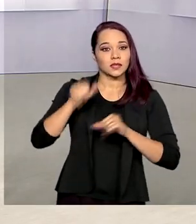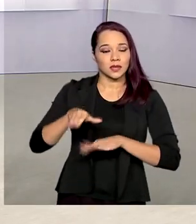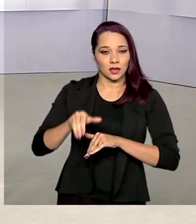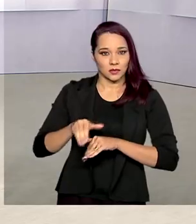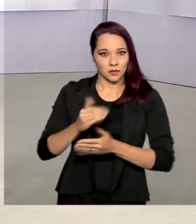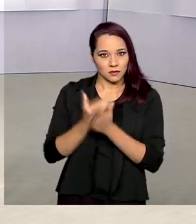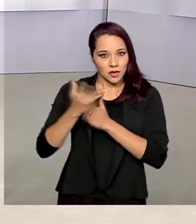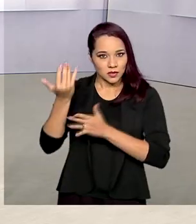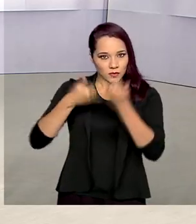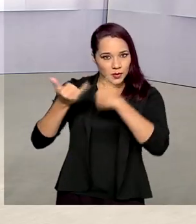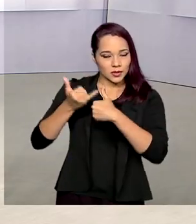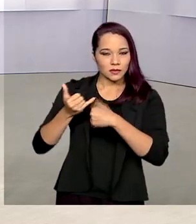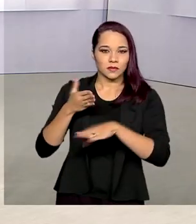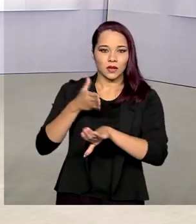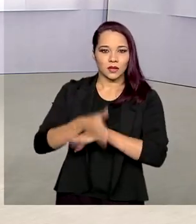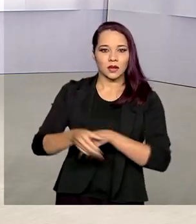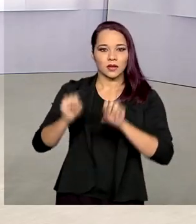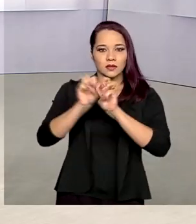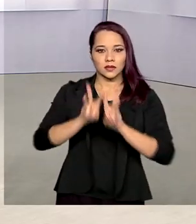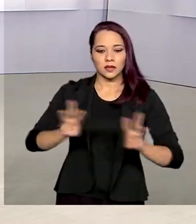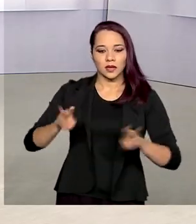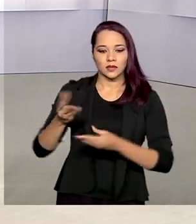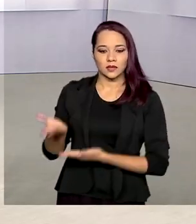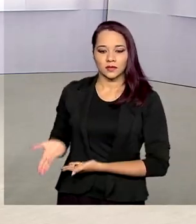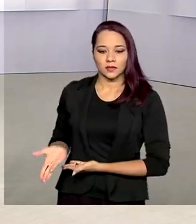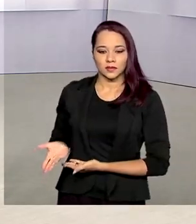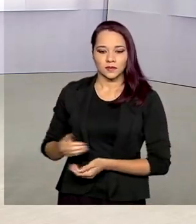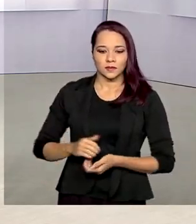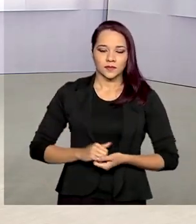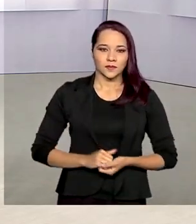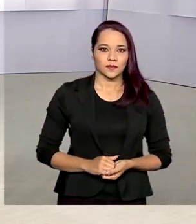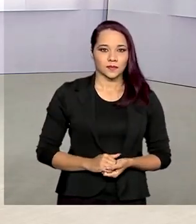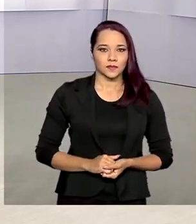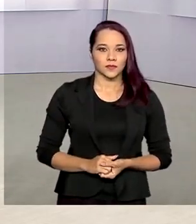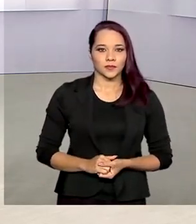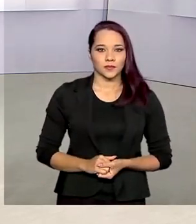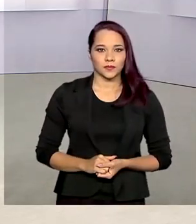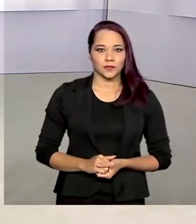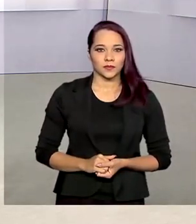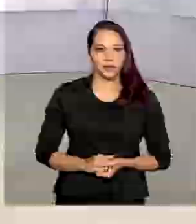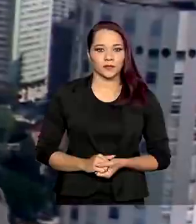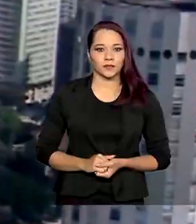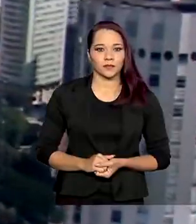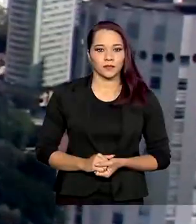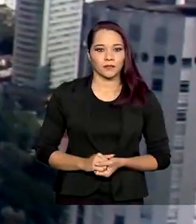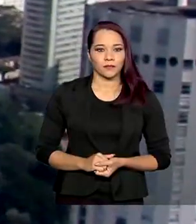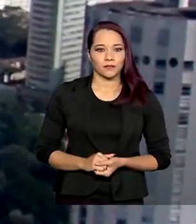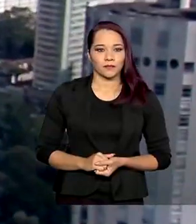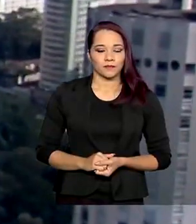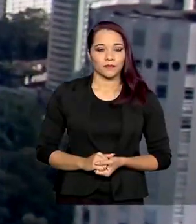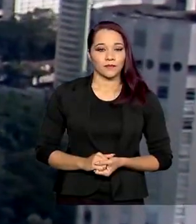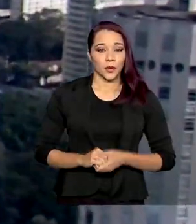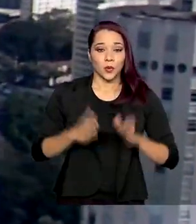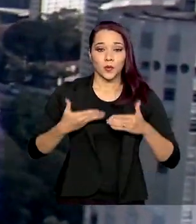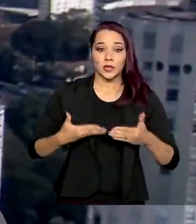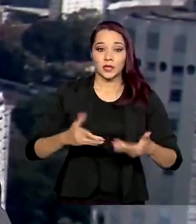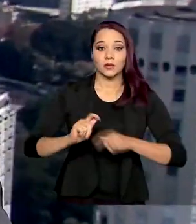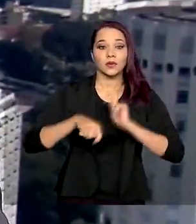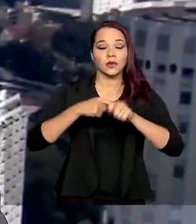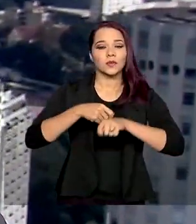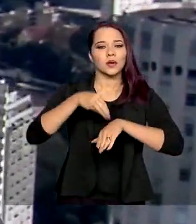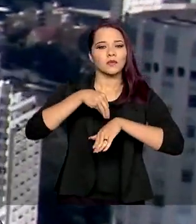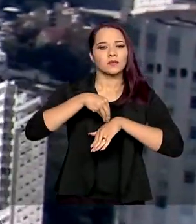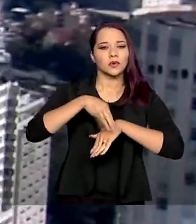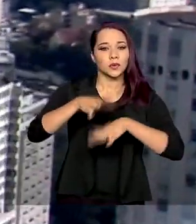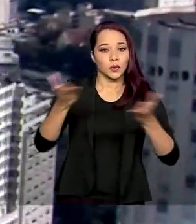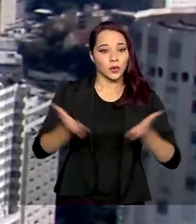informações, é só acessar prouniportal.mec.gov.br. O Ministério da Economia publicou